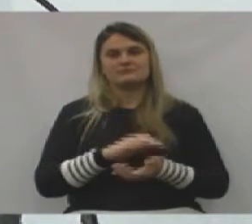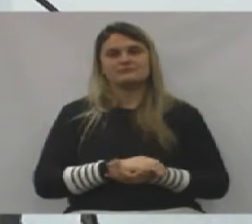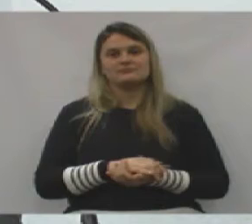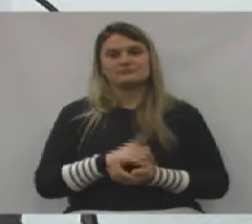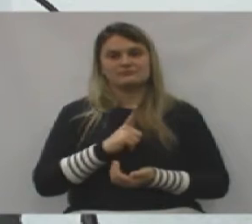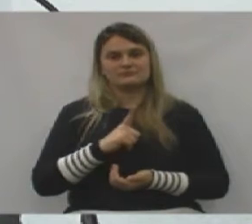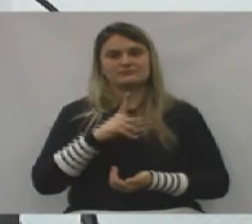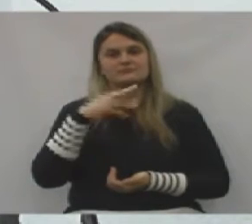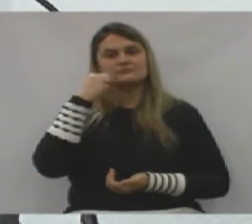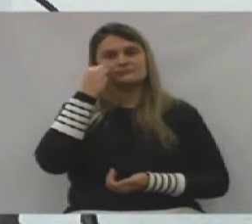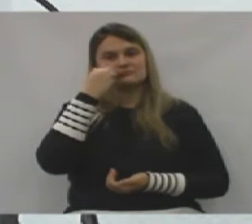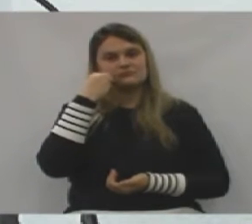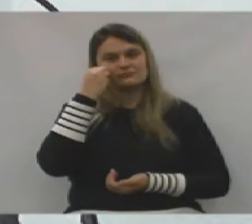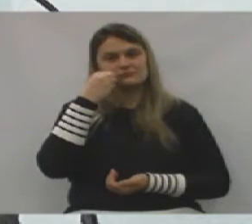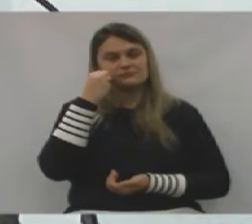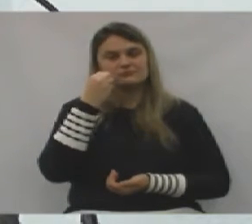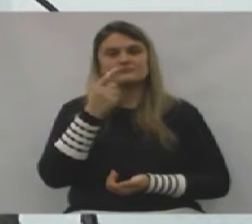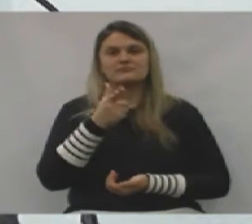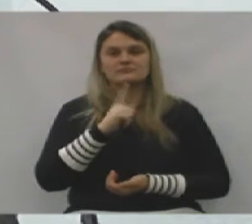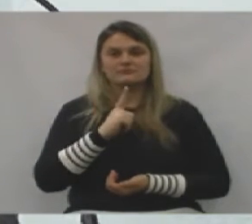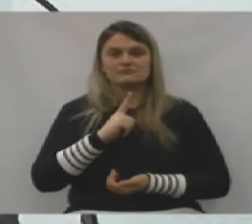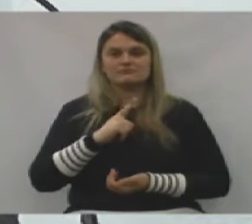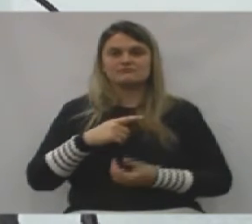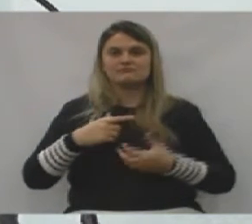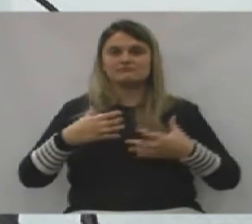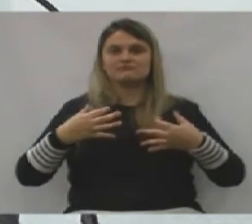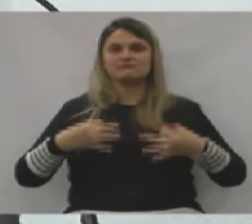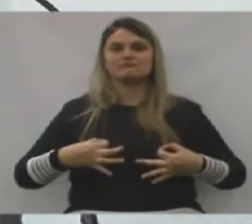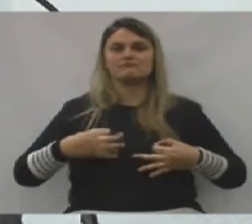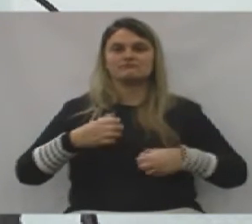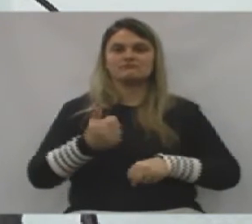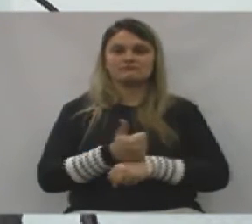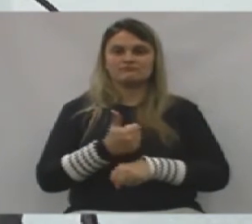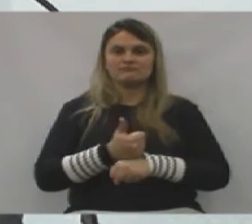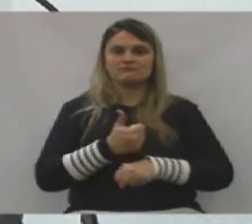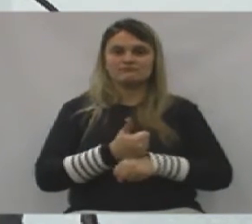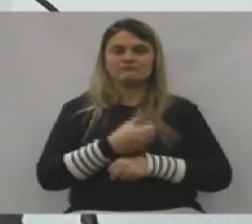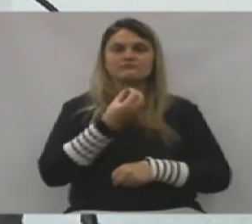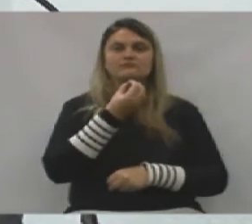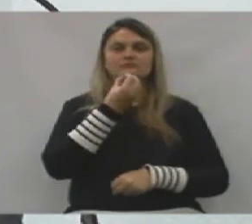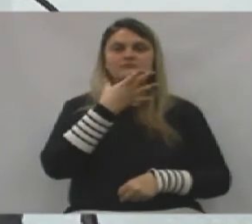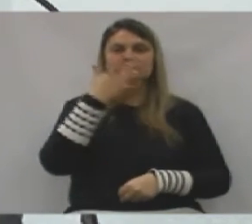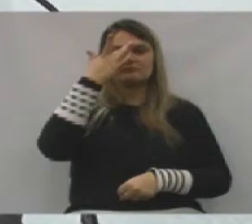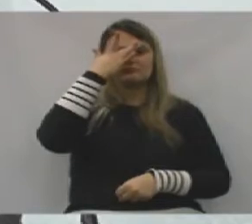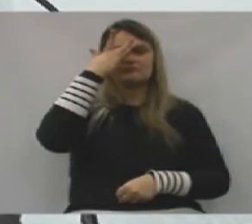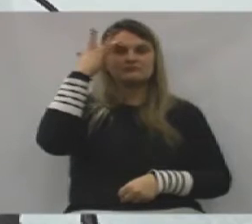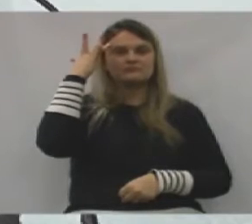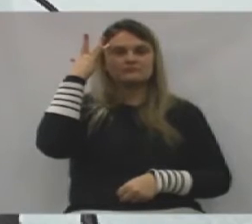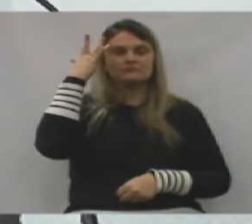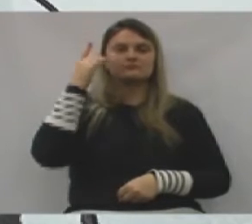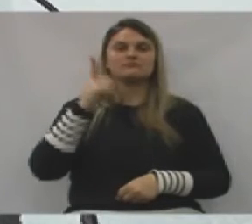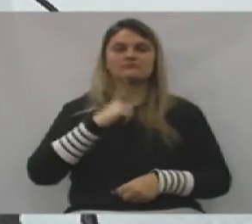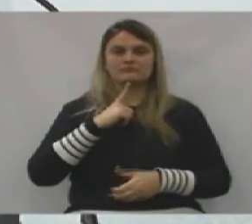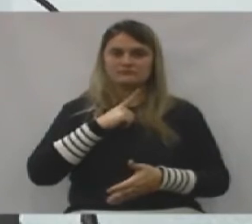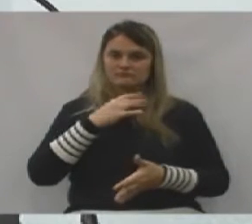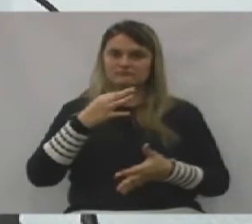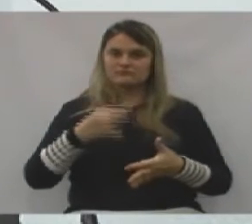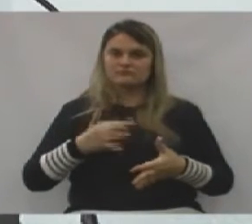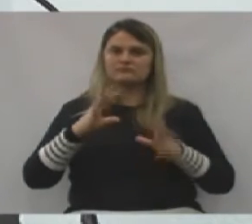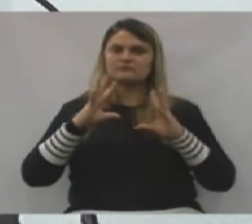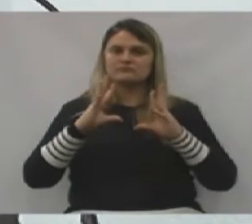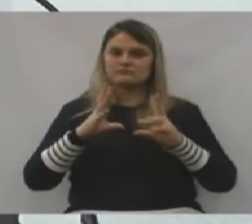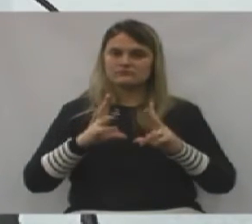experiência, tem gabarito, é uma pessoa qualificada, como eu afirmo, que